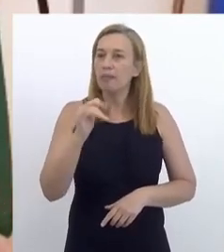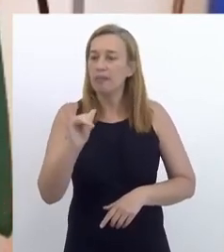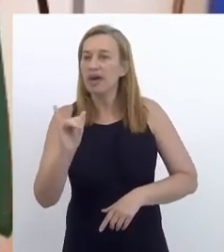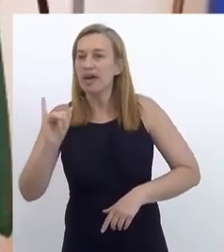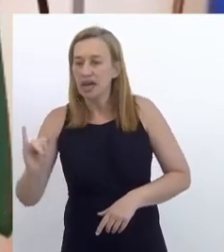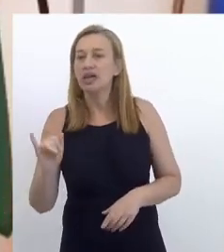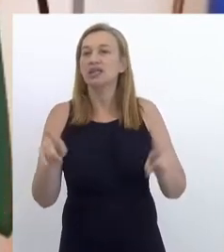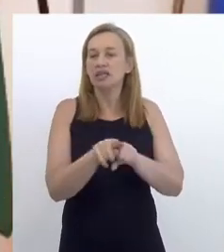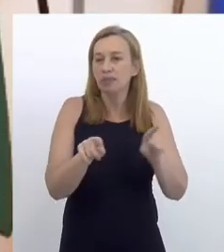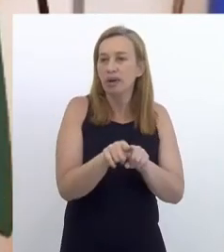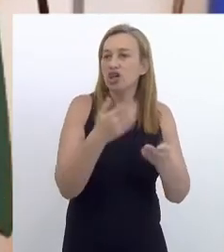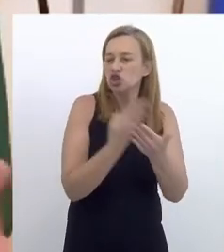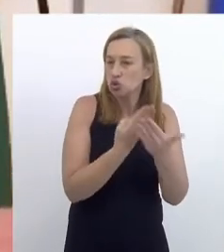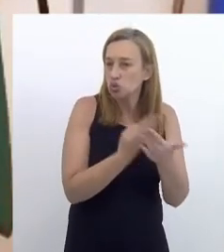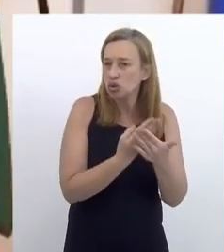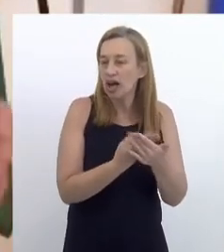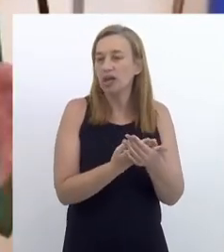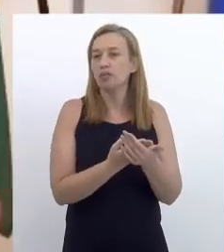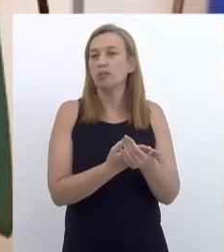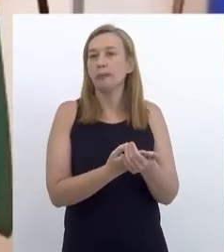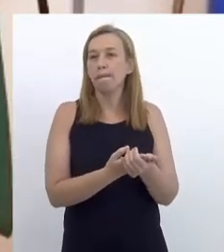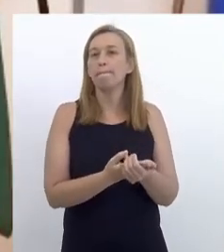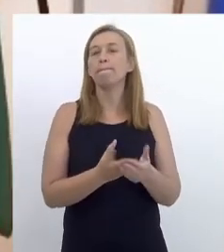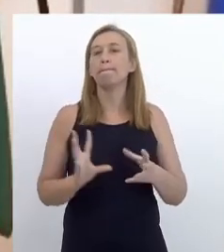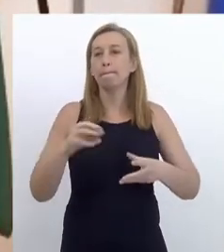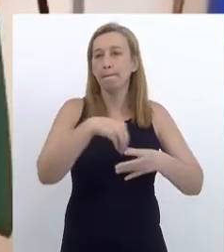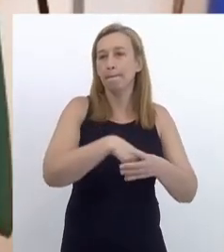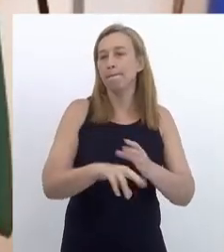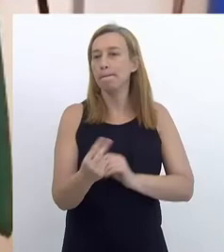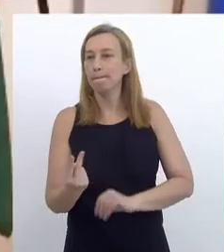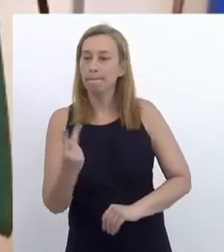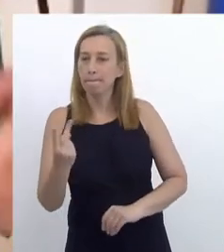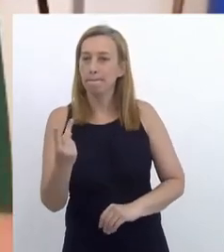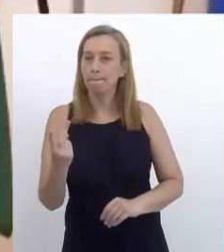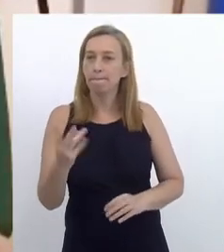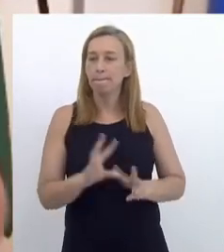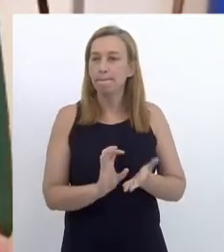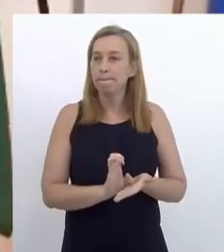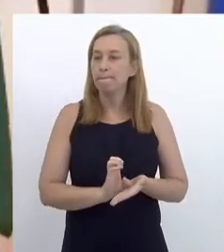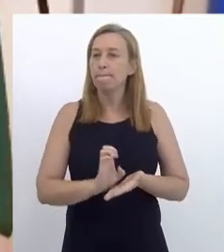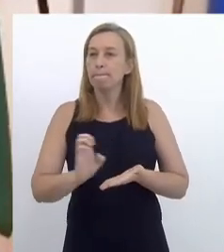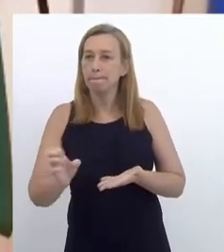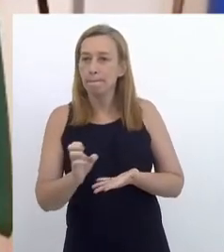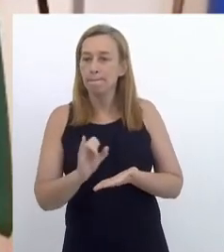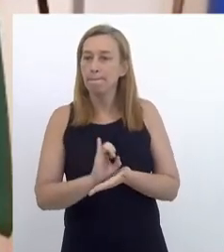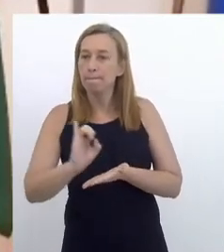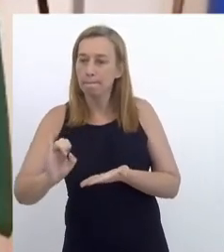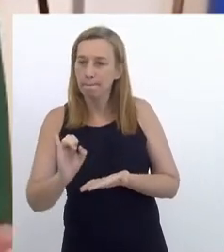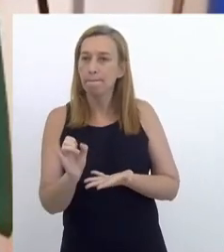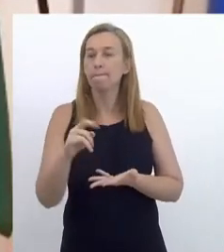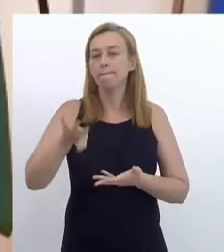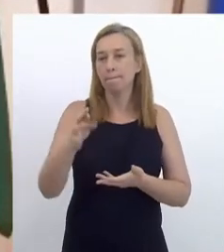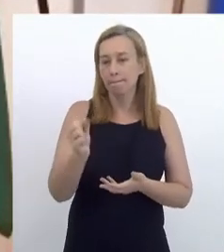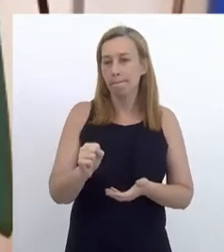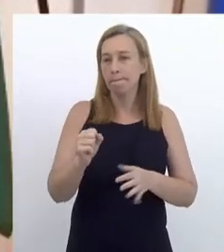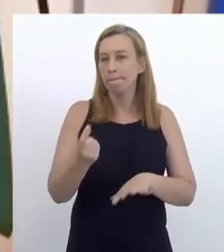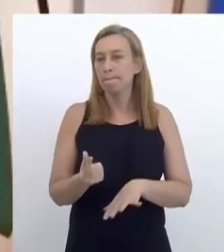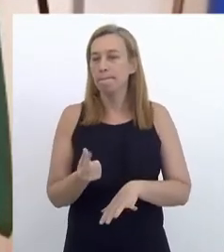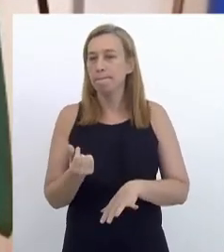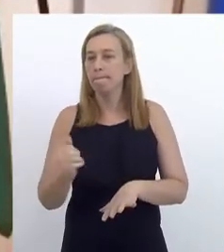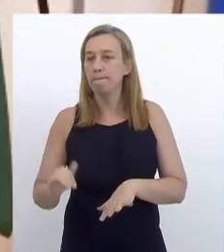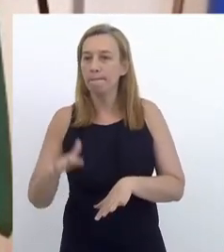estudado pelo BNDES. Então, se você tiver o gás barato, você agrega valor e exporta o minério com maior valor. E, principalmente,